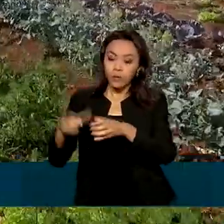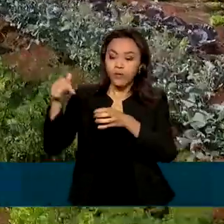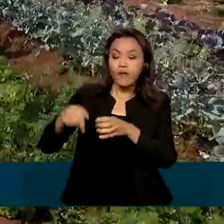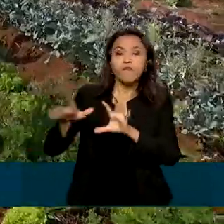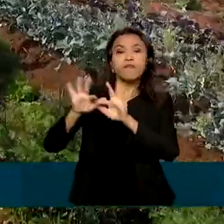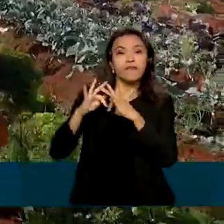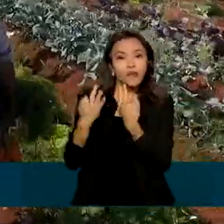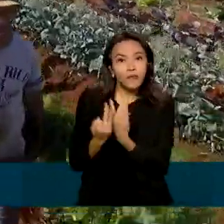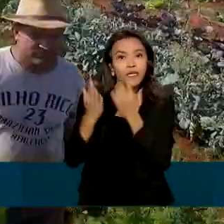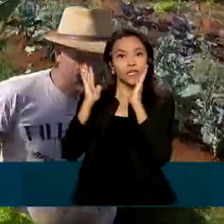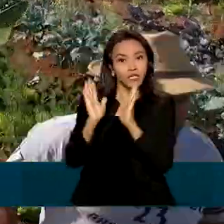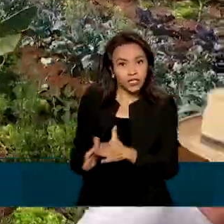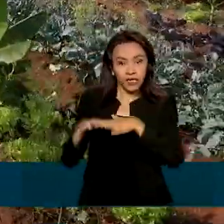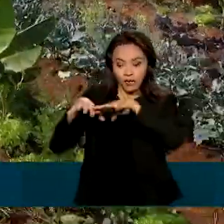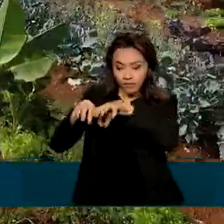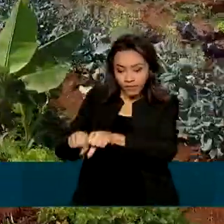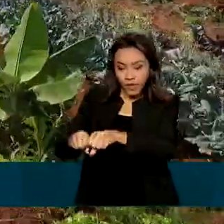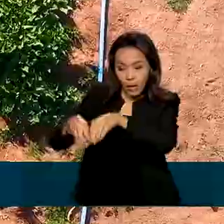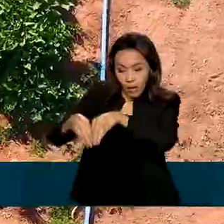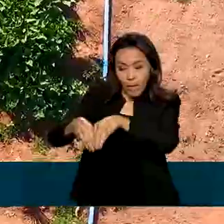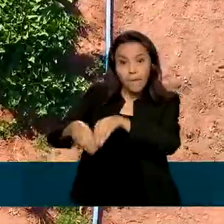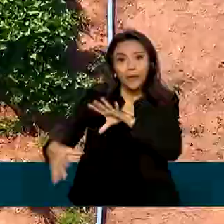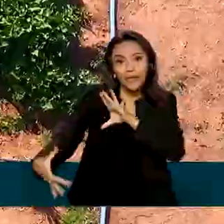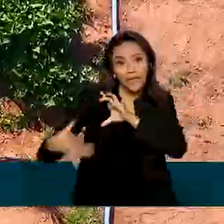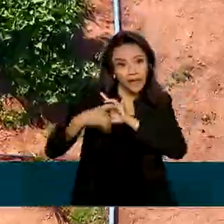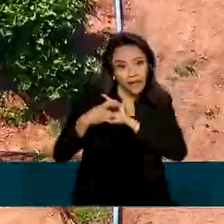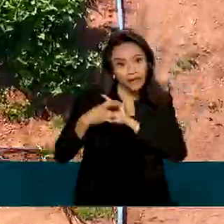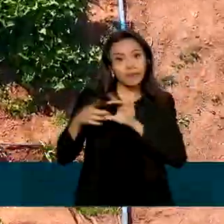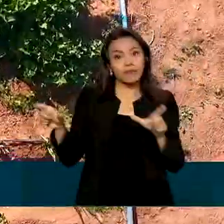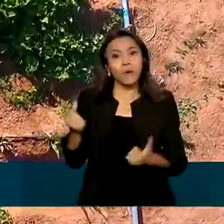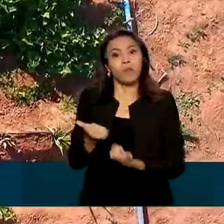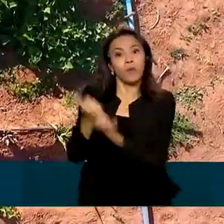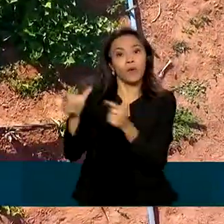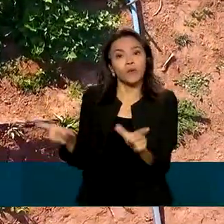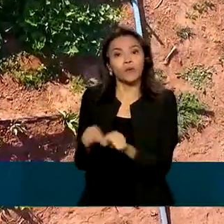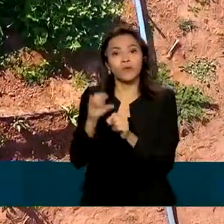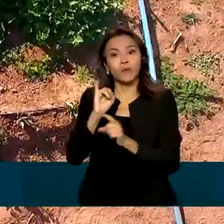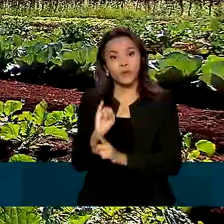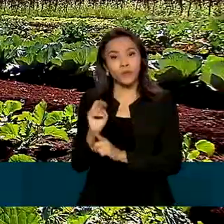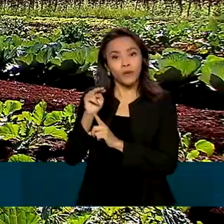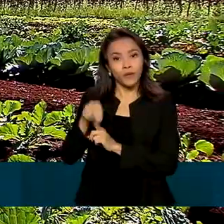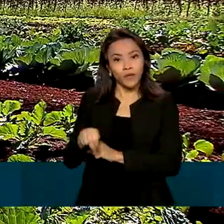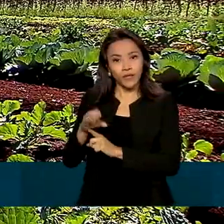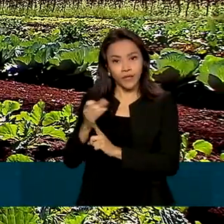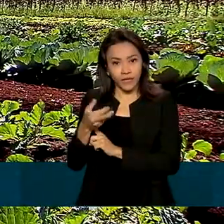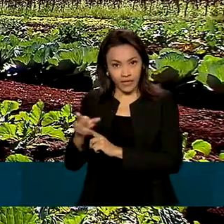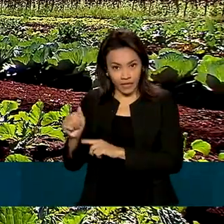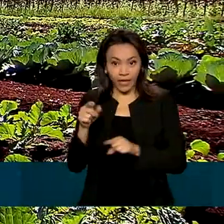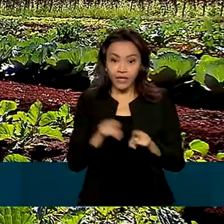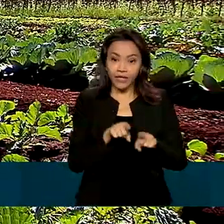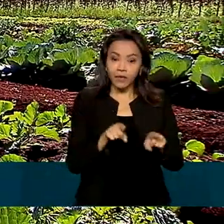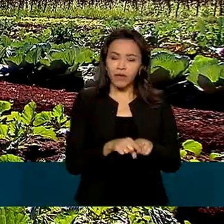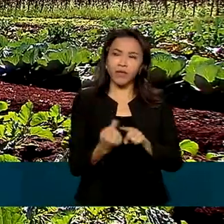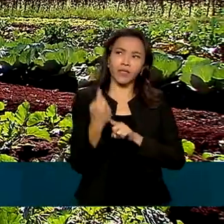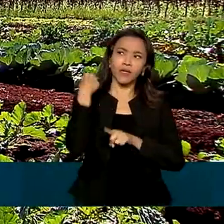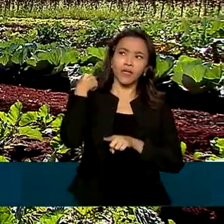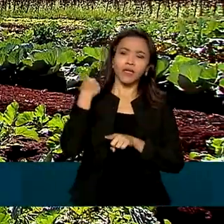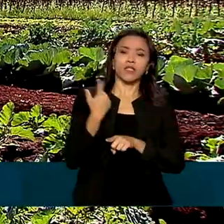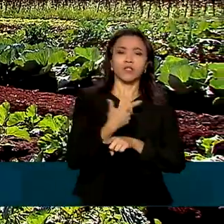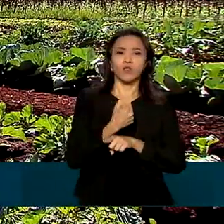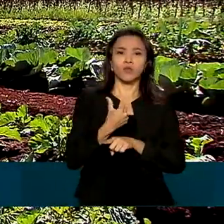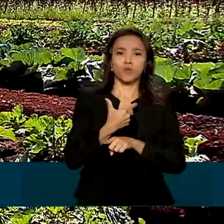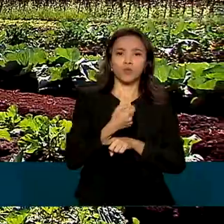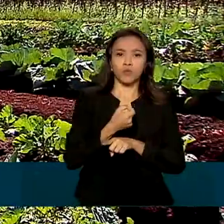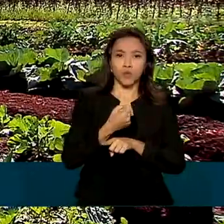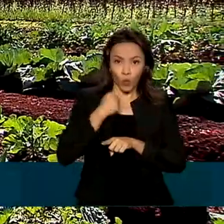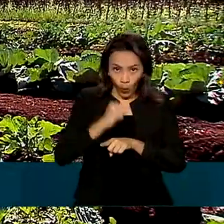assentadas em projetos ligados ao INCRA e pessoas que têm posse anterior a 2008 de suas terras e que nunca